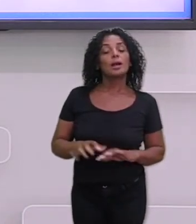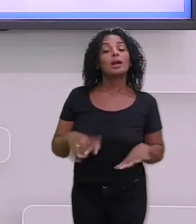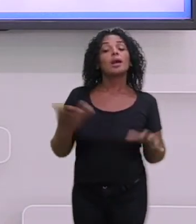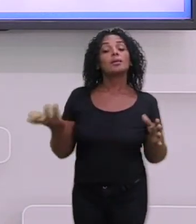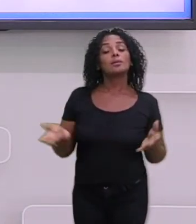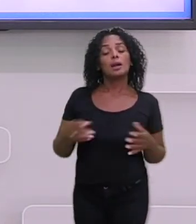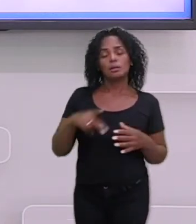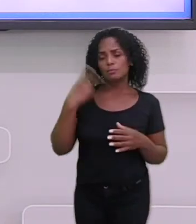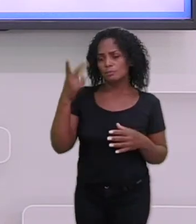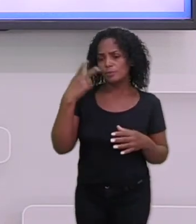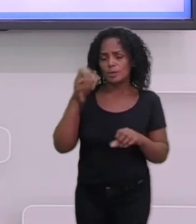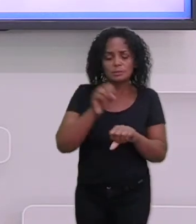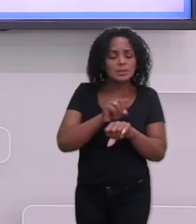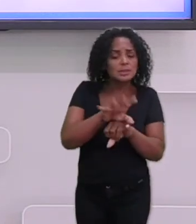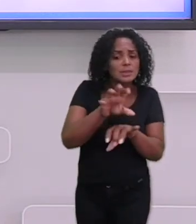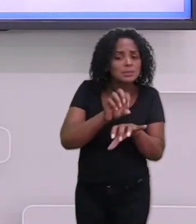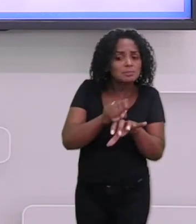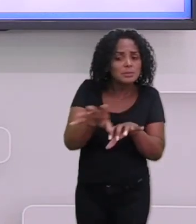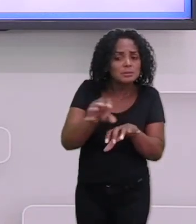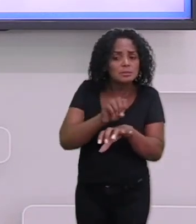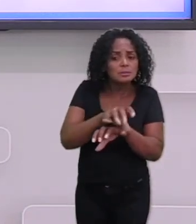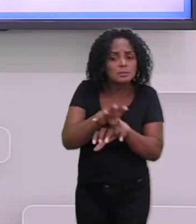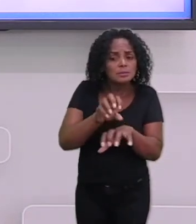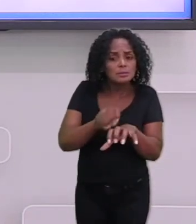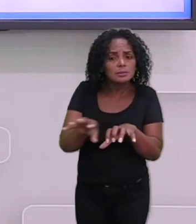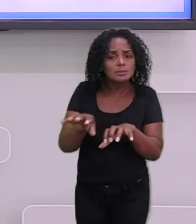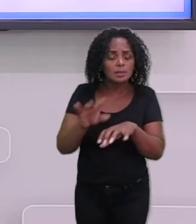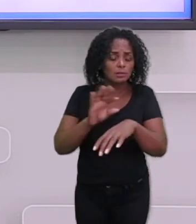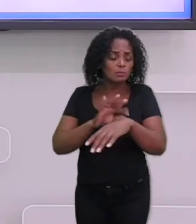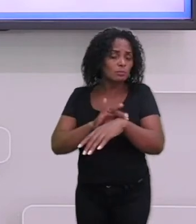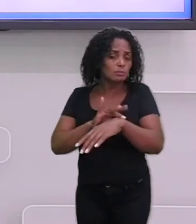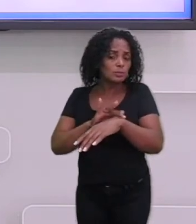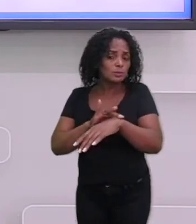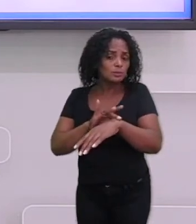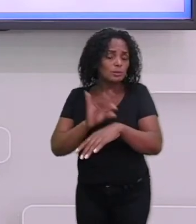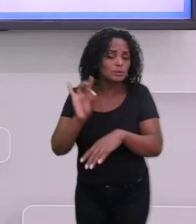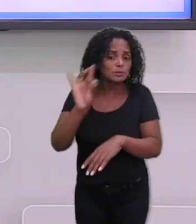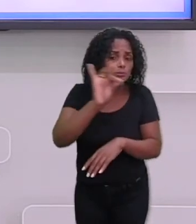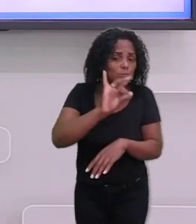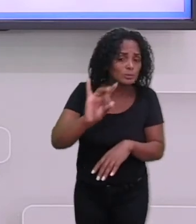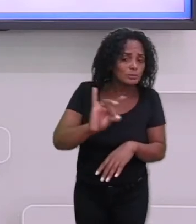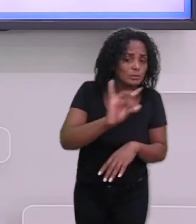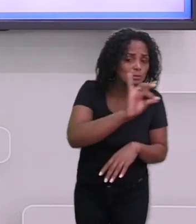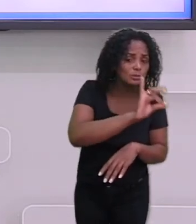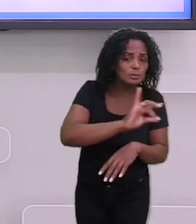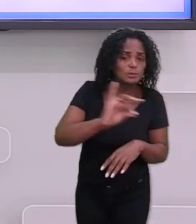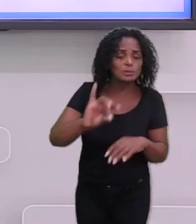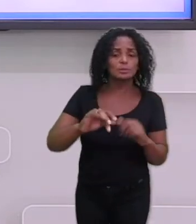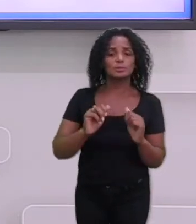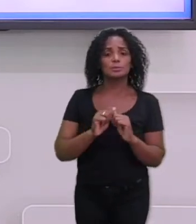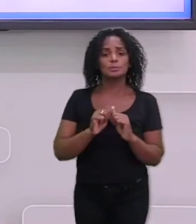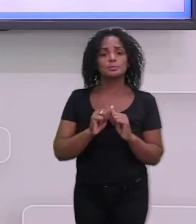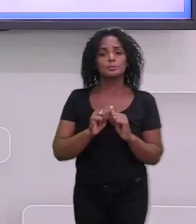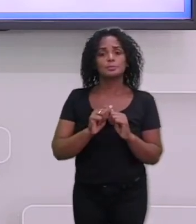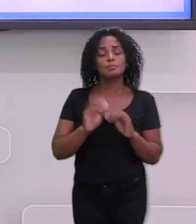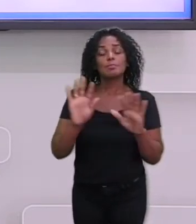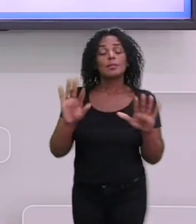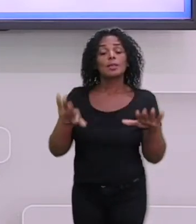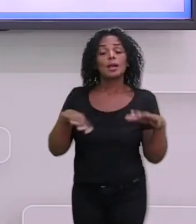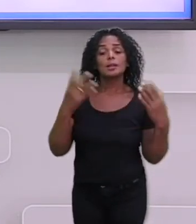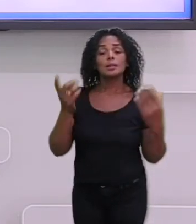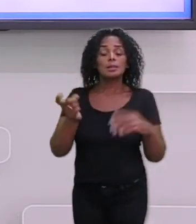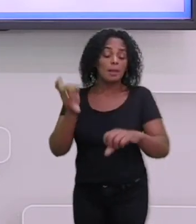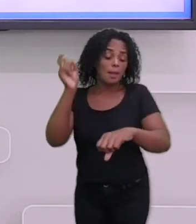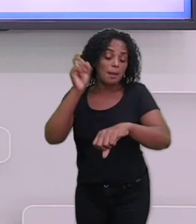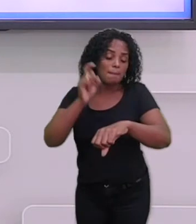Agora nós vamos falar da transmissão. Então, o mosquito, ele não tá infectado, tá? E aí, ele